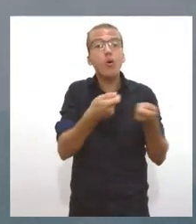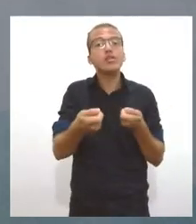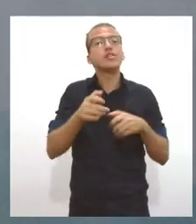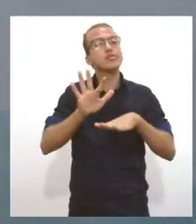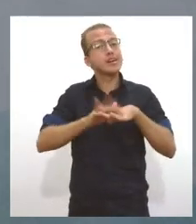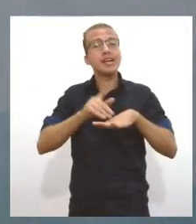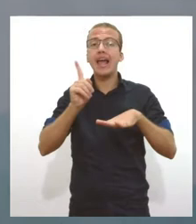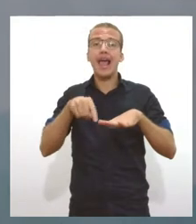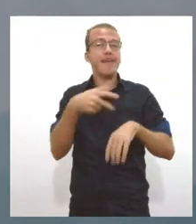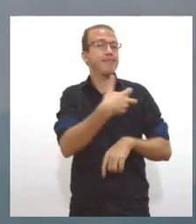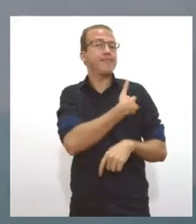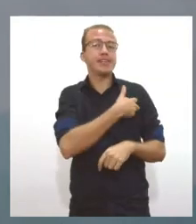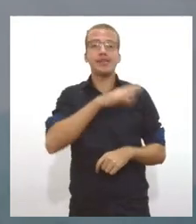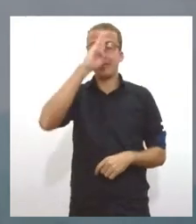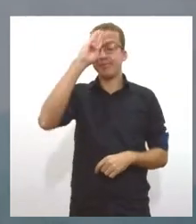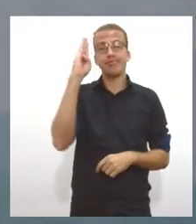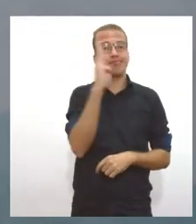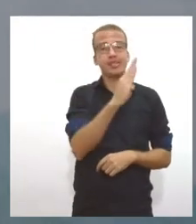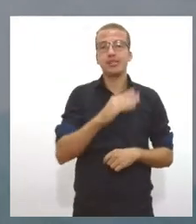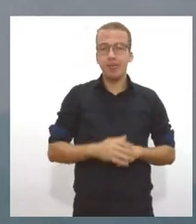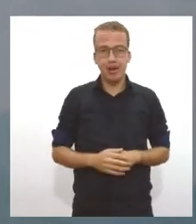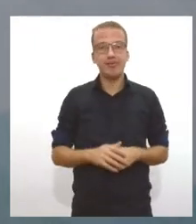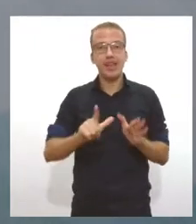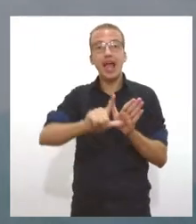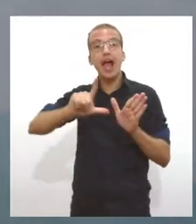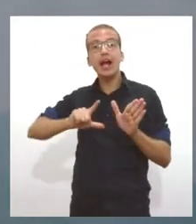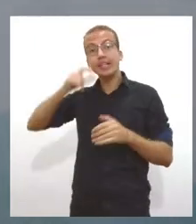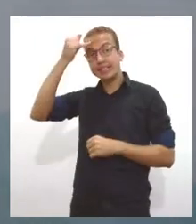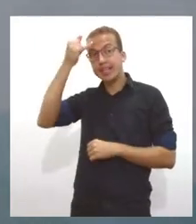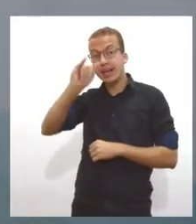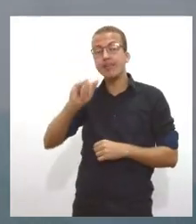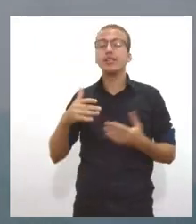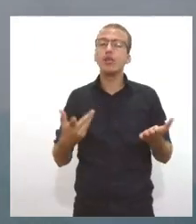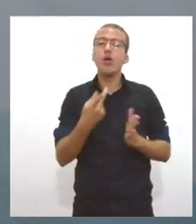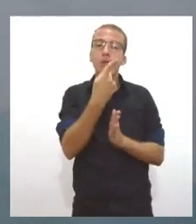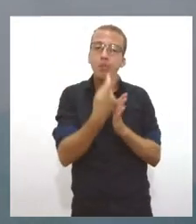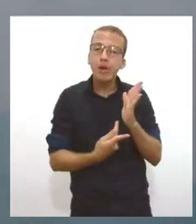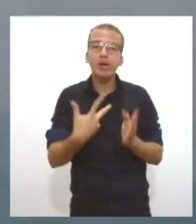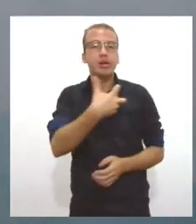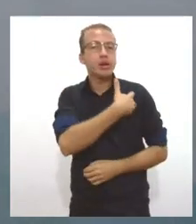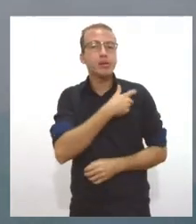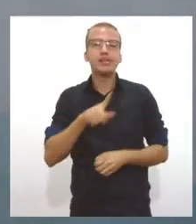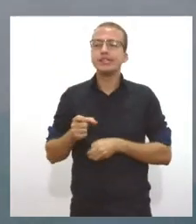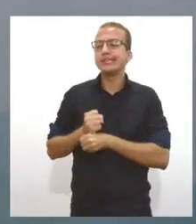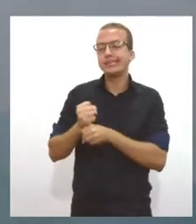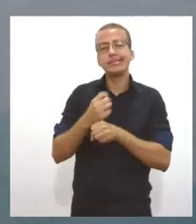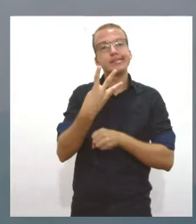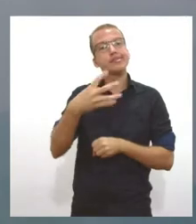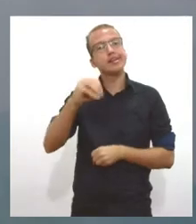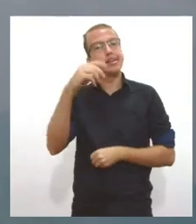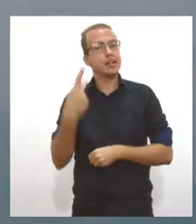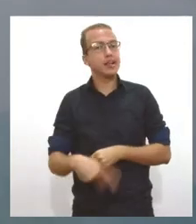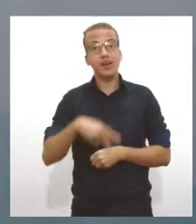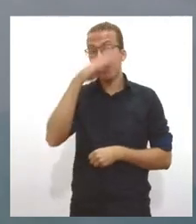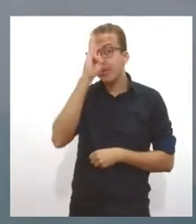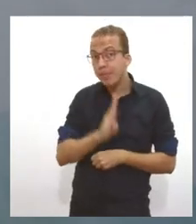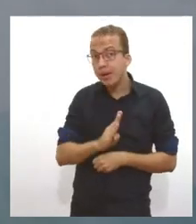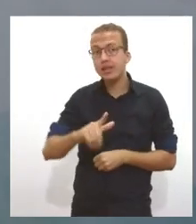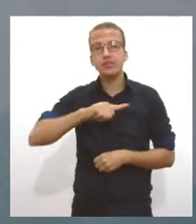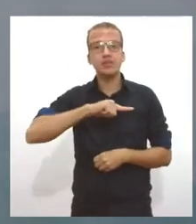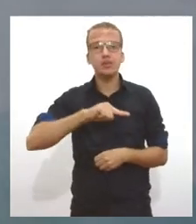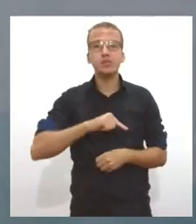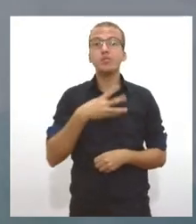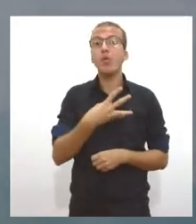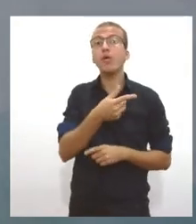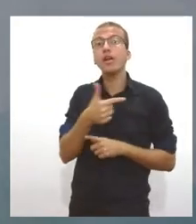é a prevenção. Então, o Programa de Imunização já está há mais de 40 anos no nosso país. A gente já tem mais de 42